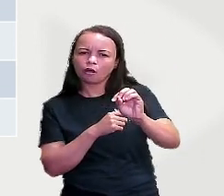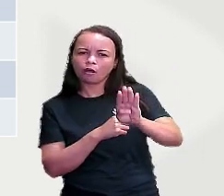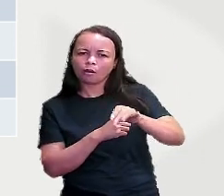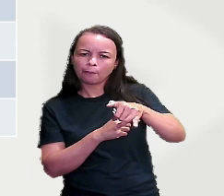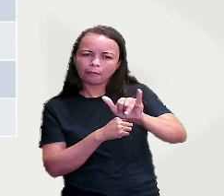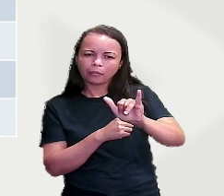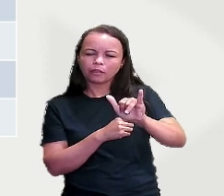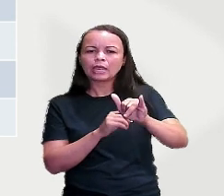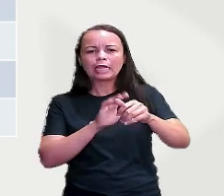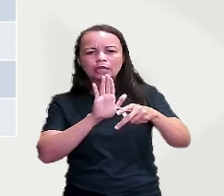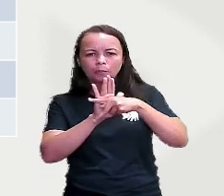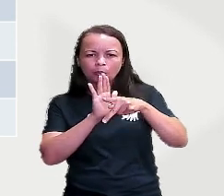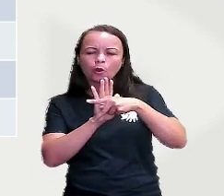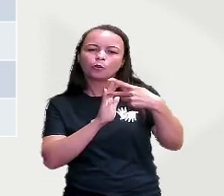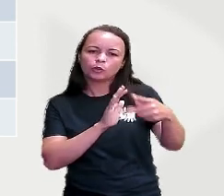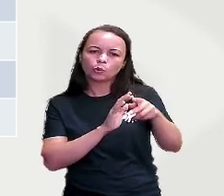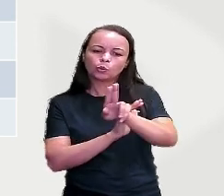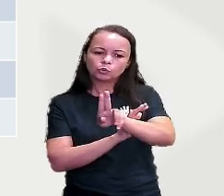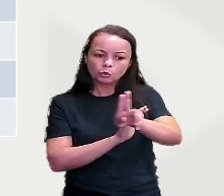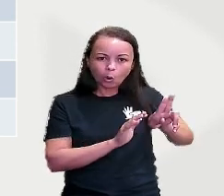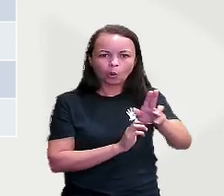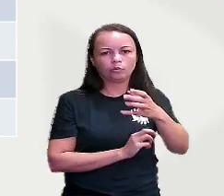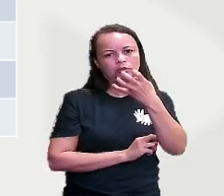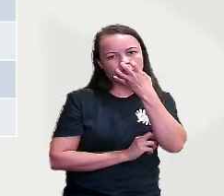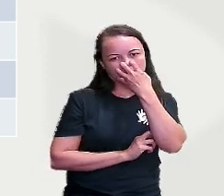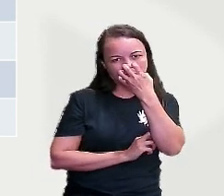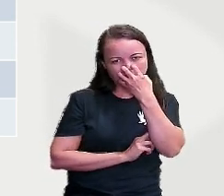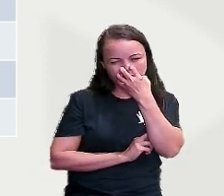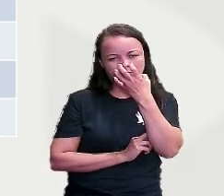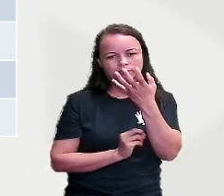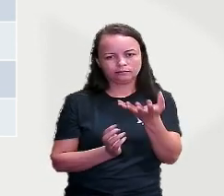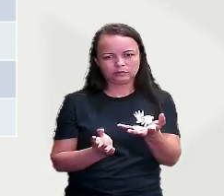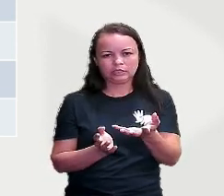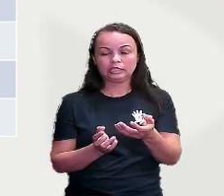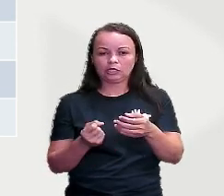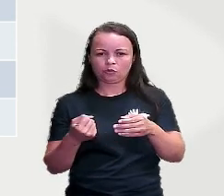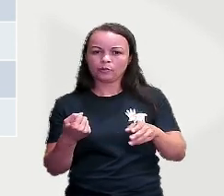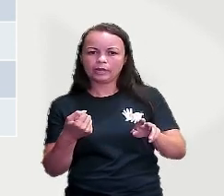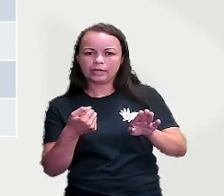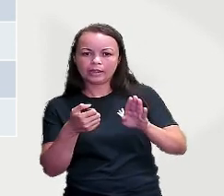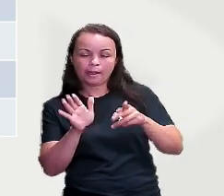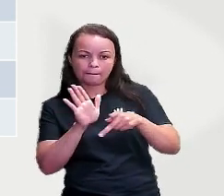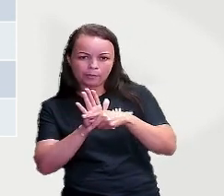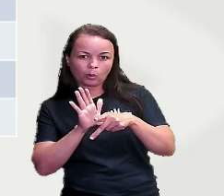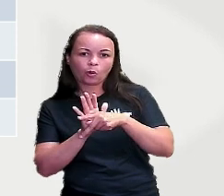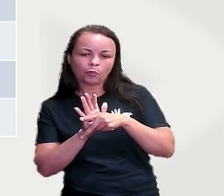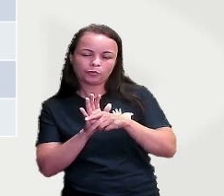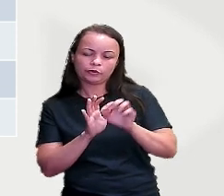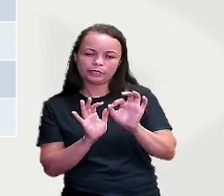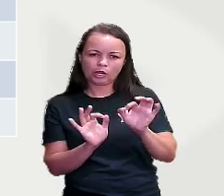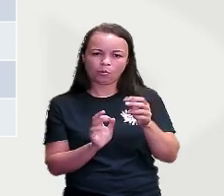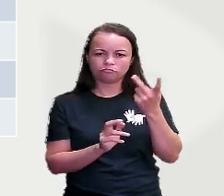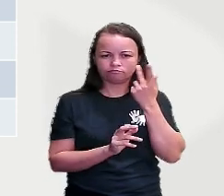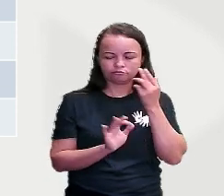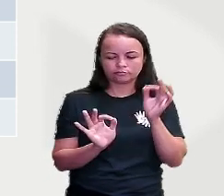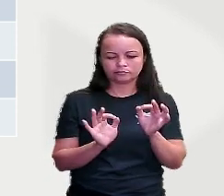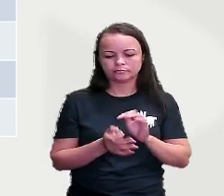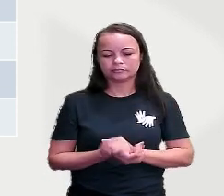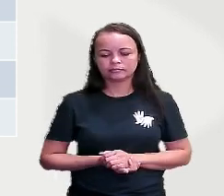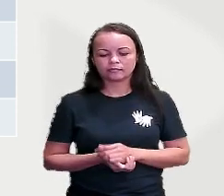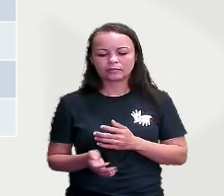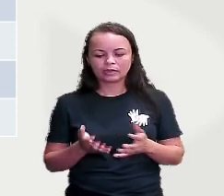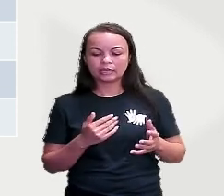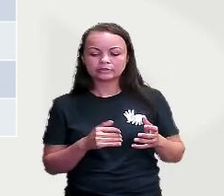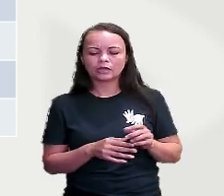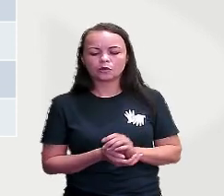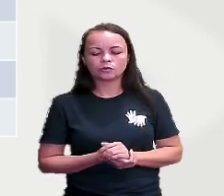é um substantivo próprio e não um substantivo comum, certo? Outro exemplo, Brasil, que é o nome do nosso país. E Zazinha Lins, que